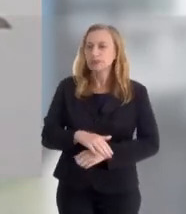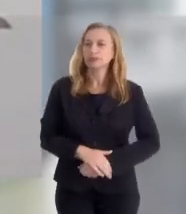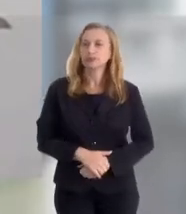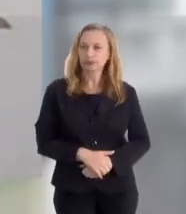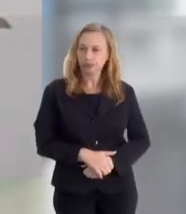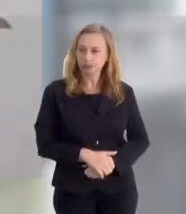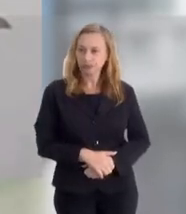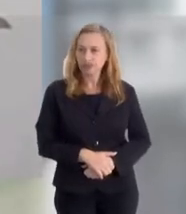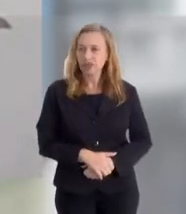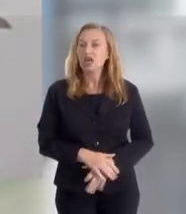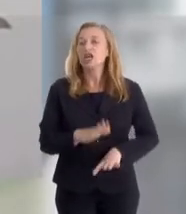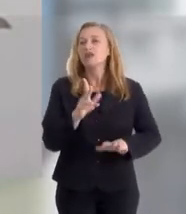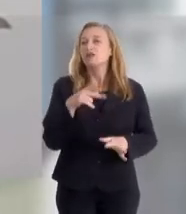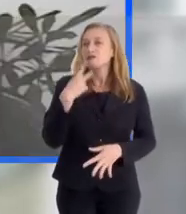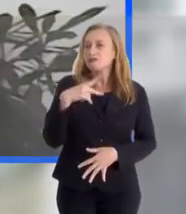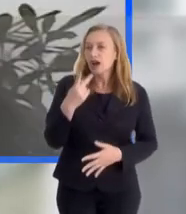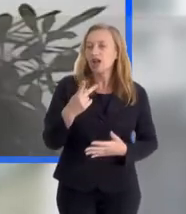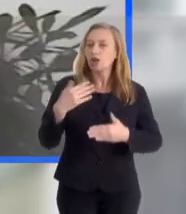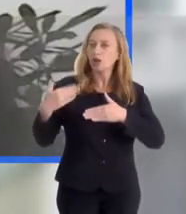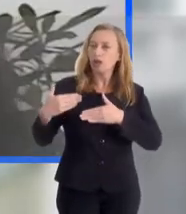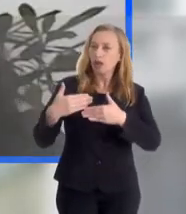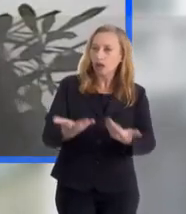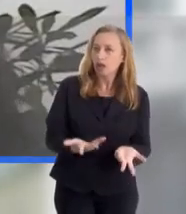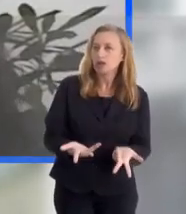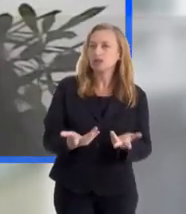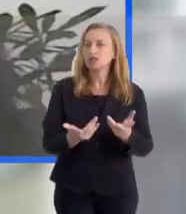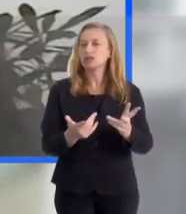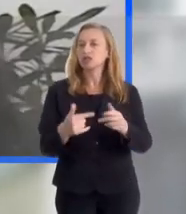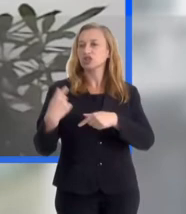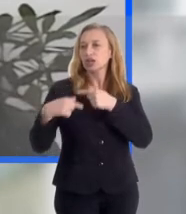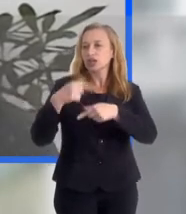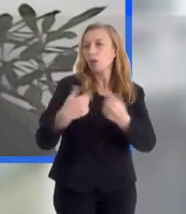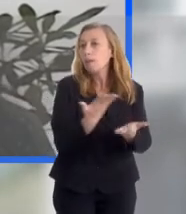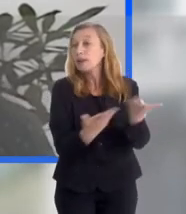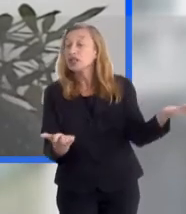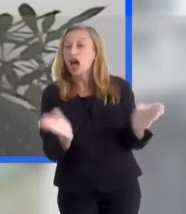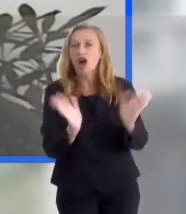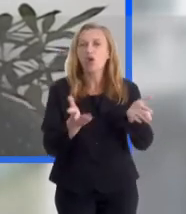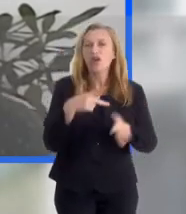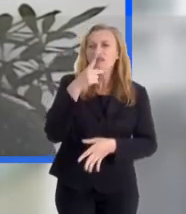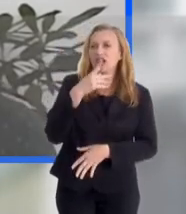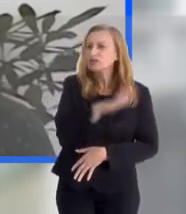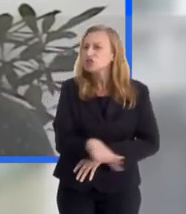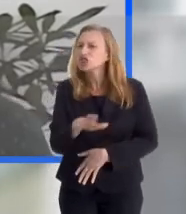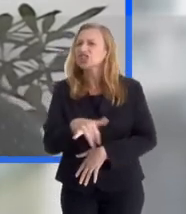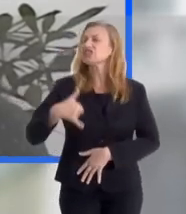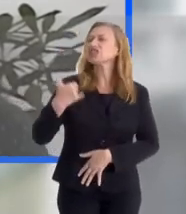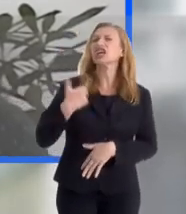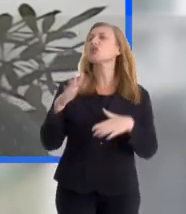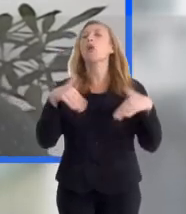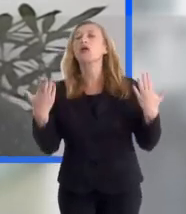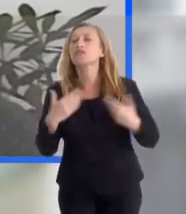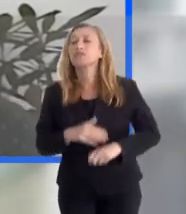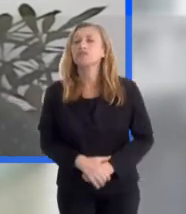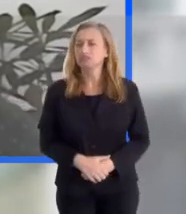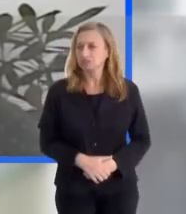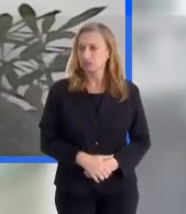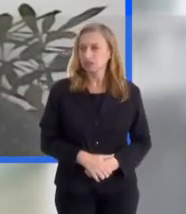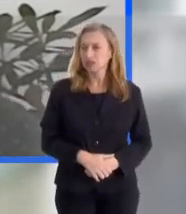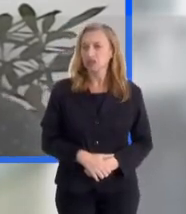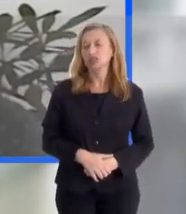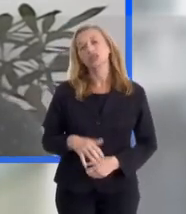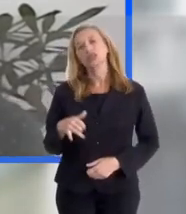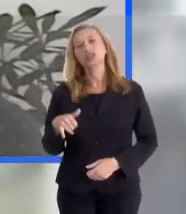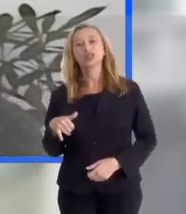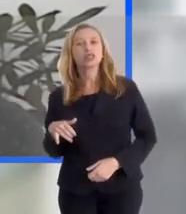essas crianças. Aquilo que a gente fala ao longo prazo são gerações perdidas. Agora, a está falando de crianças de qual faixa etária?